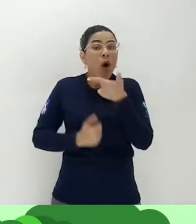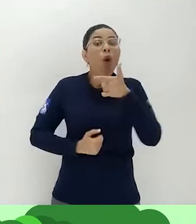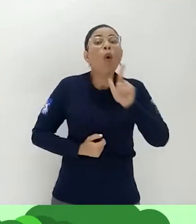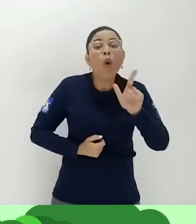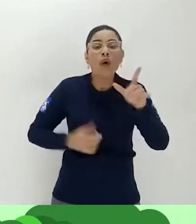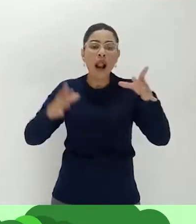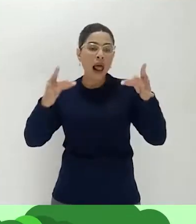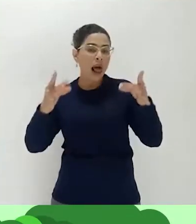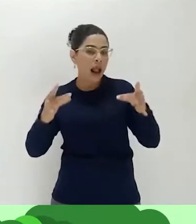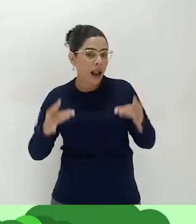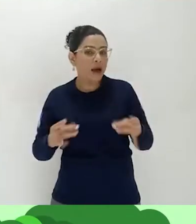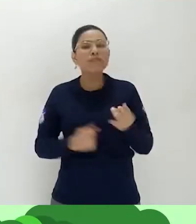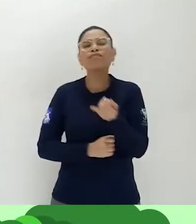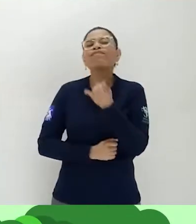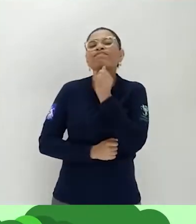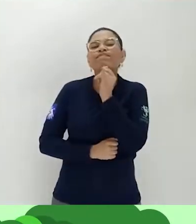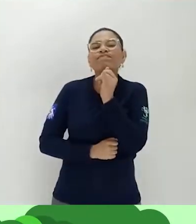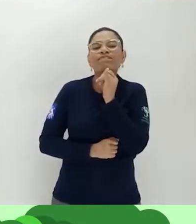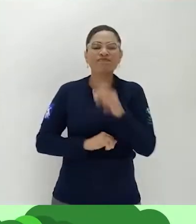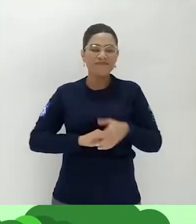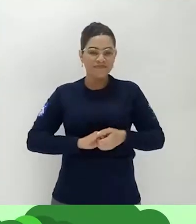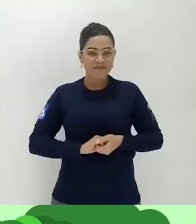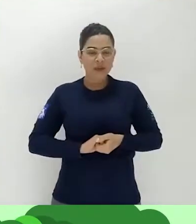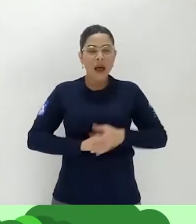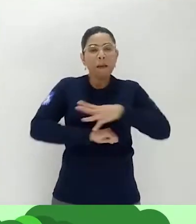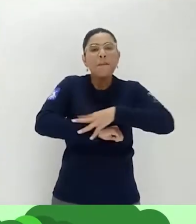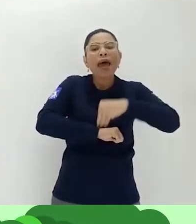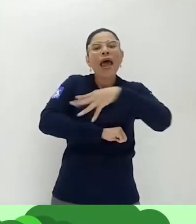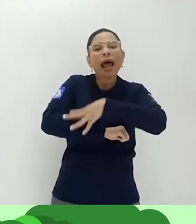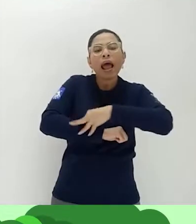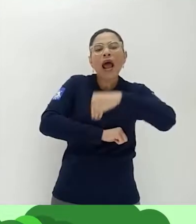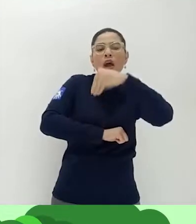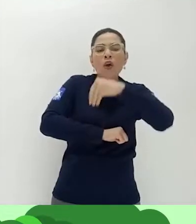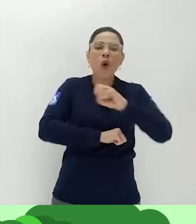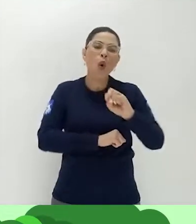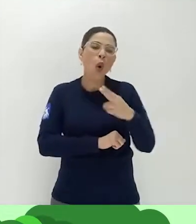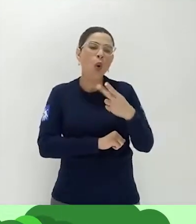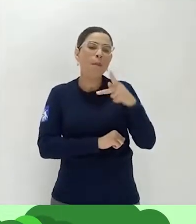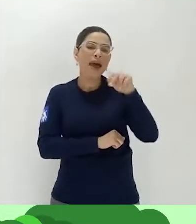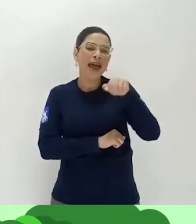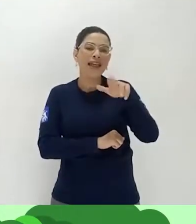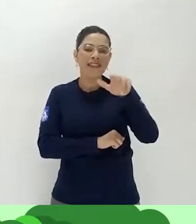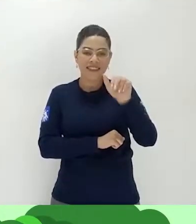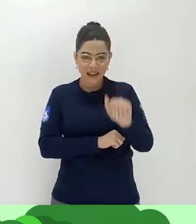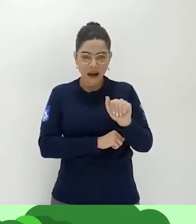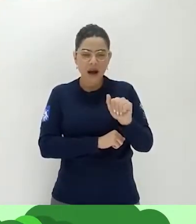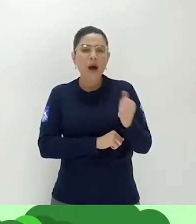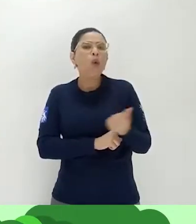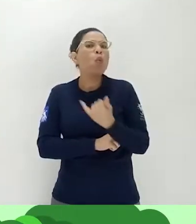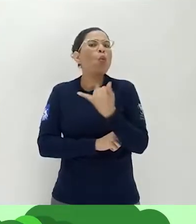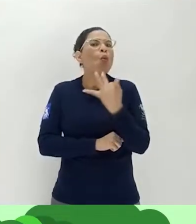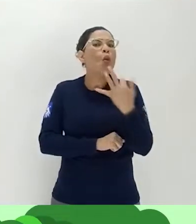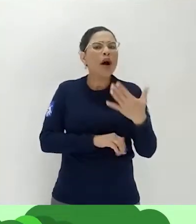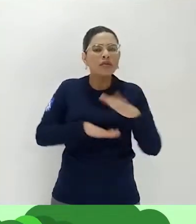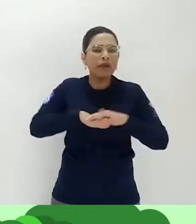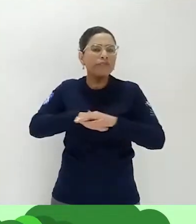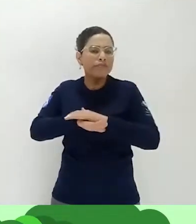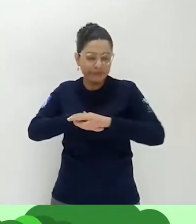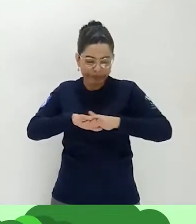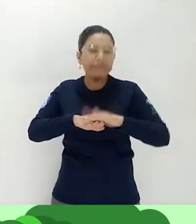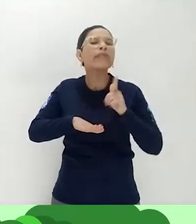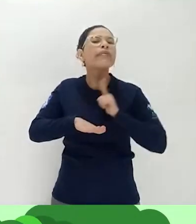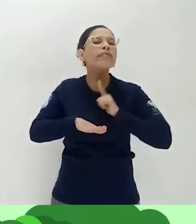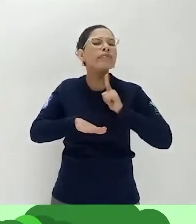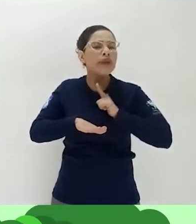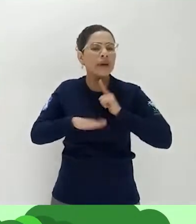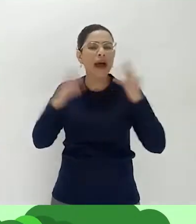características, né? Como, por exemplo, o animal tem pelo ou o animal tem pena. Ou quantas patas tem esse animal ou